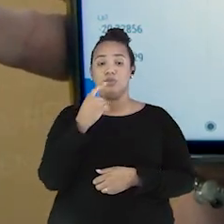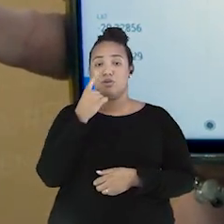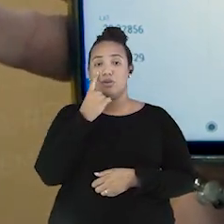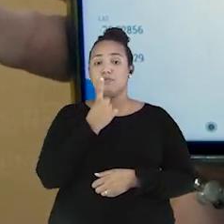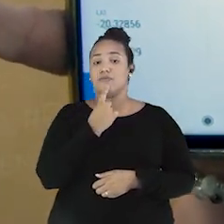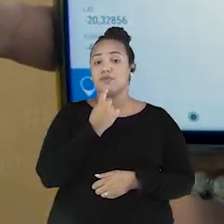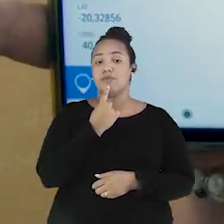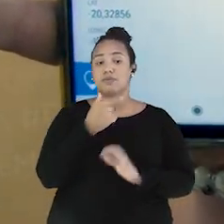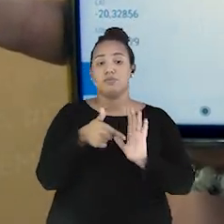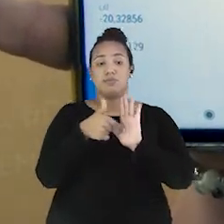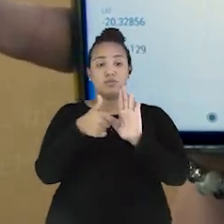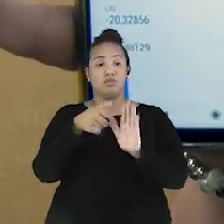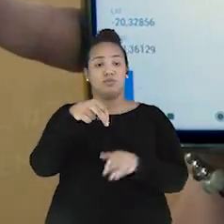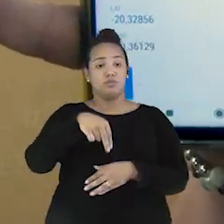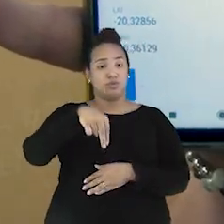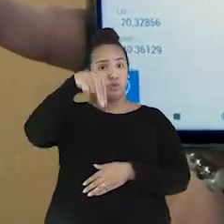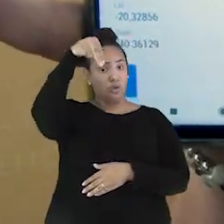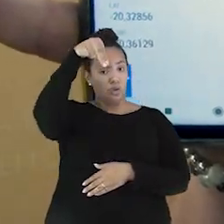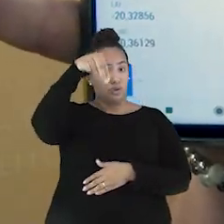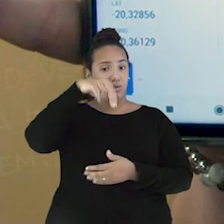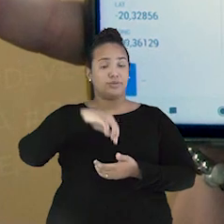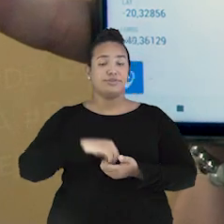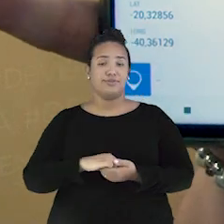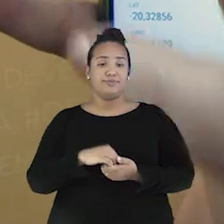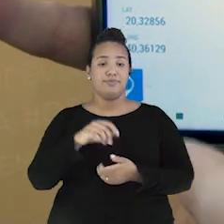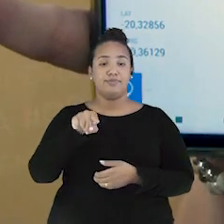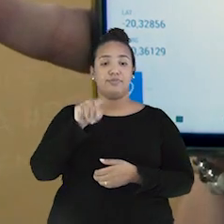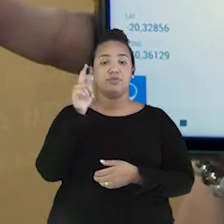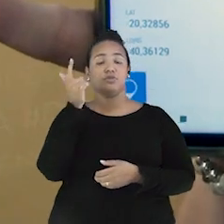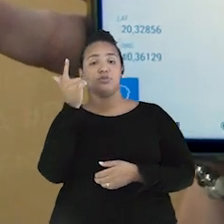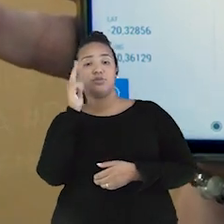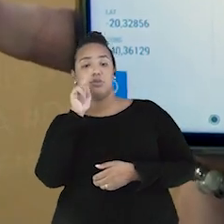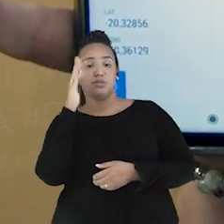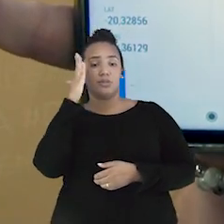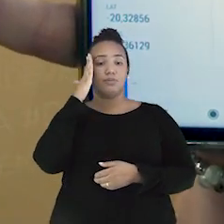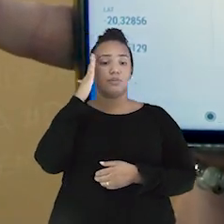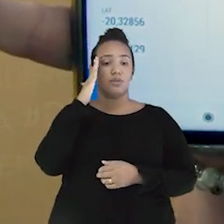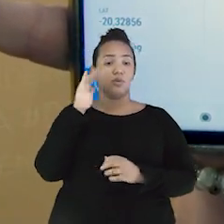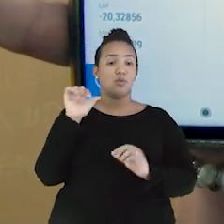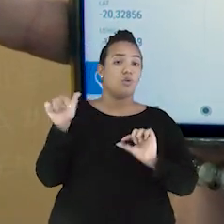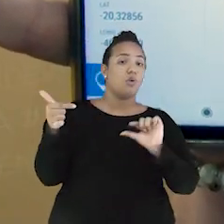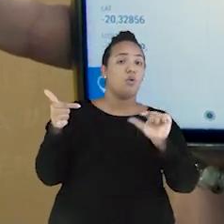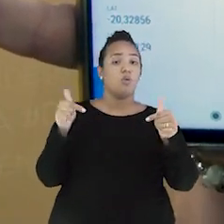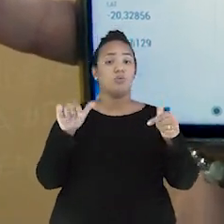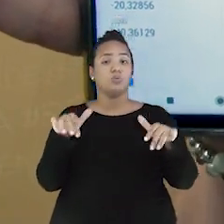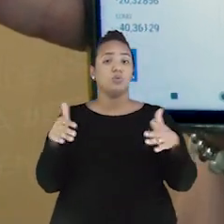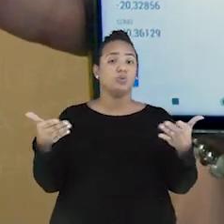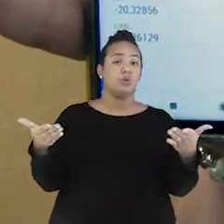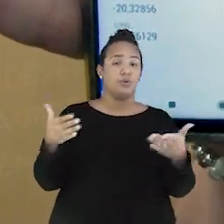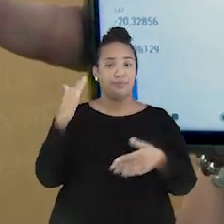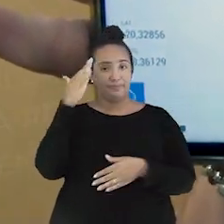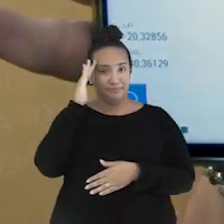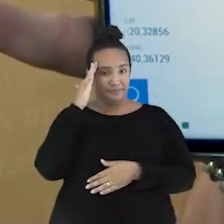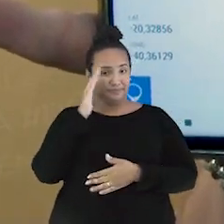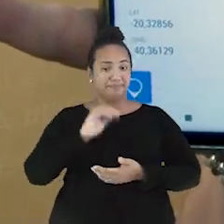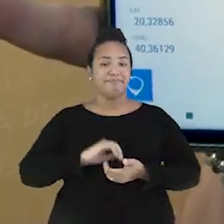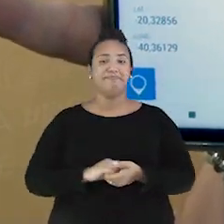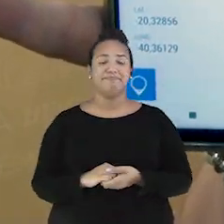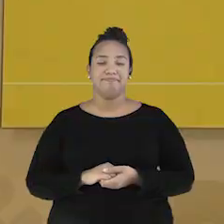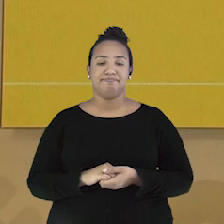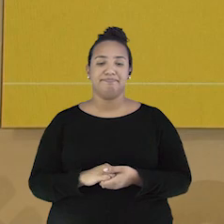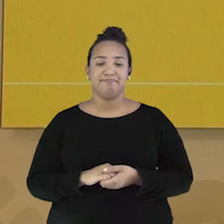aqui essa setinha vermelha aponta onde está o norte. A partir dela, você conseguirá localizar os outros pontos cardeais. Entendeu?